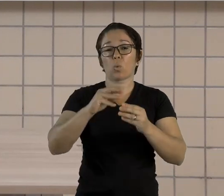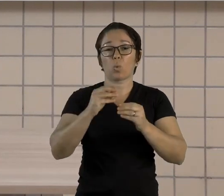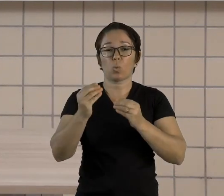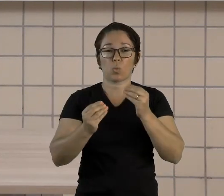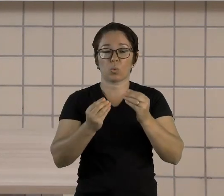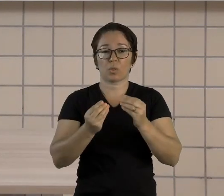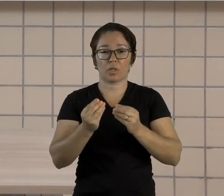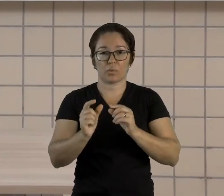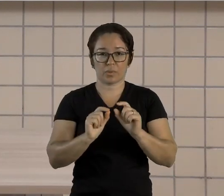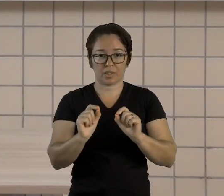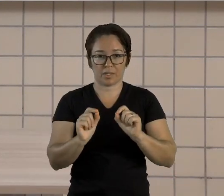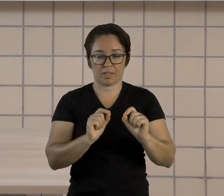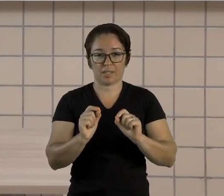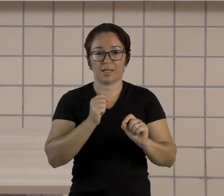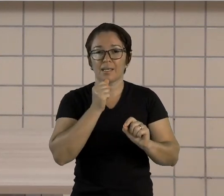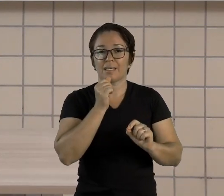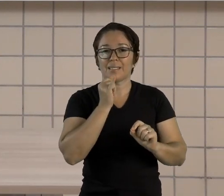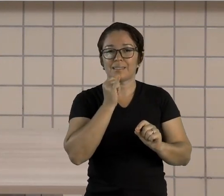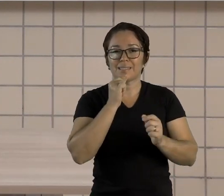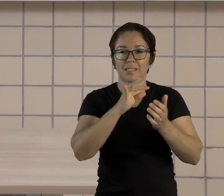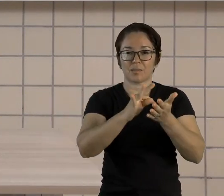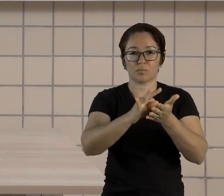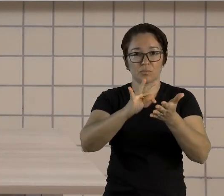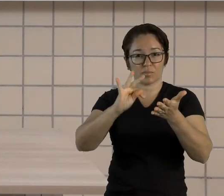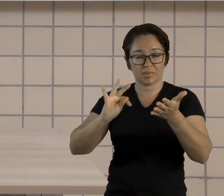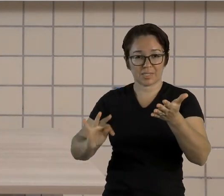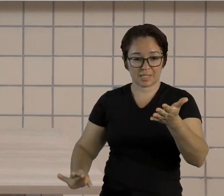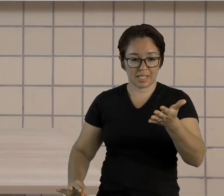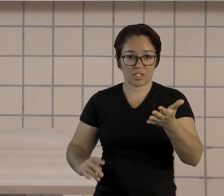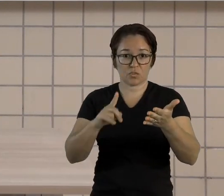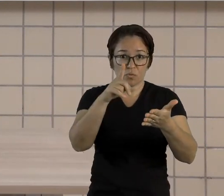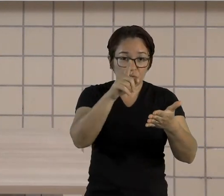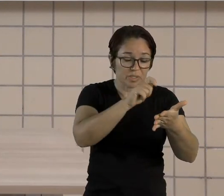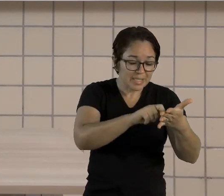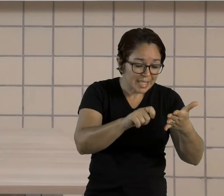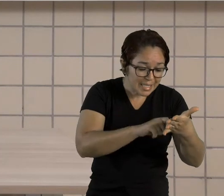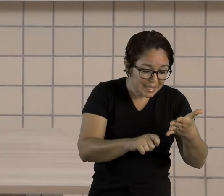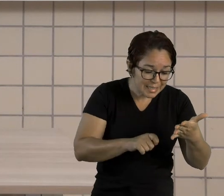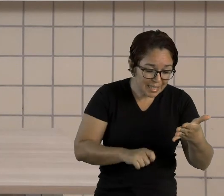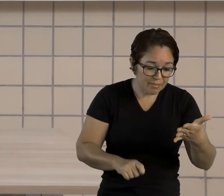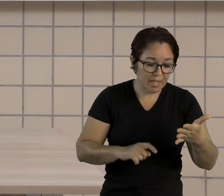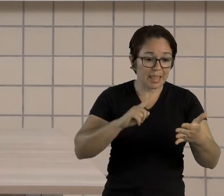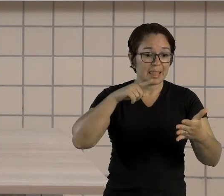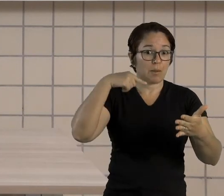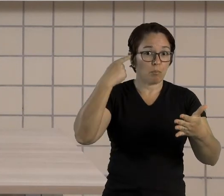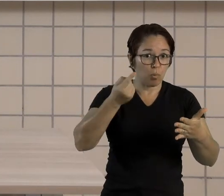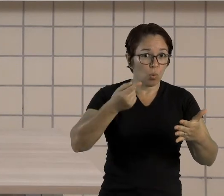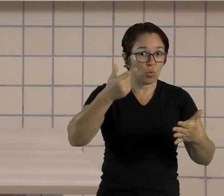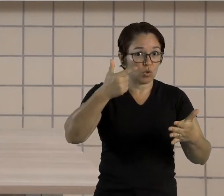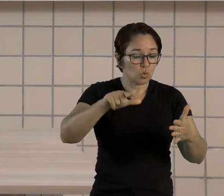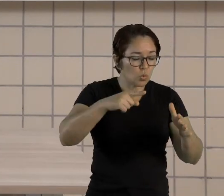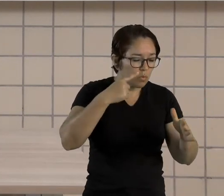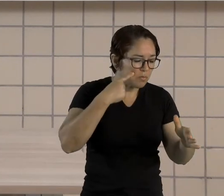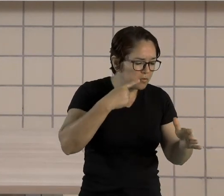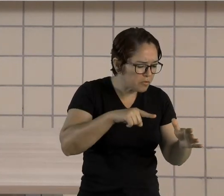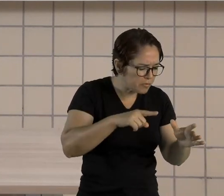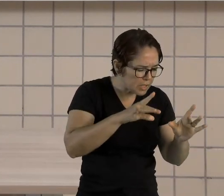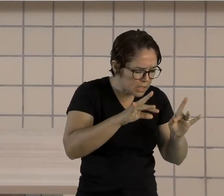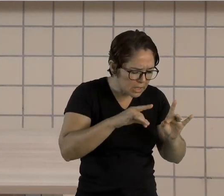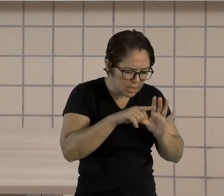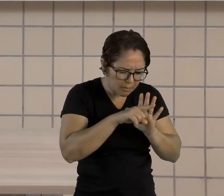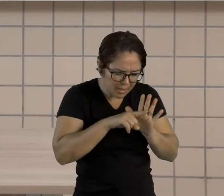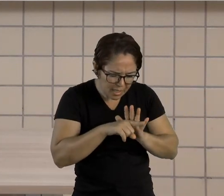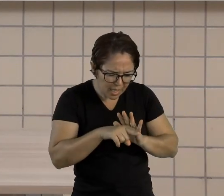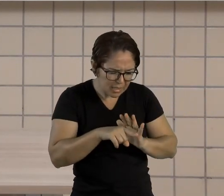é importante fazer a revisão e caso precise, a sua reescrita, fazendo as correções necessárias.